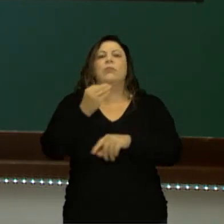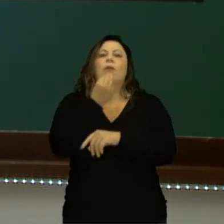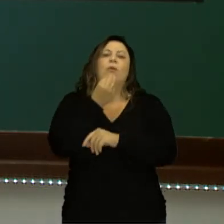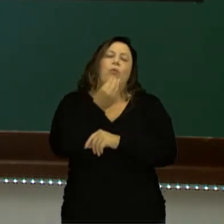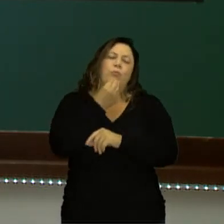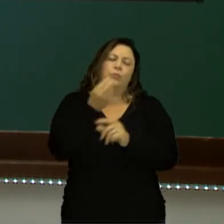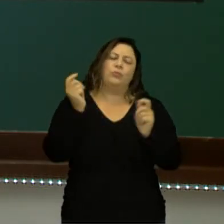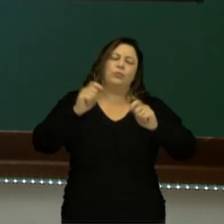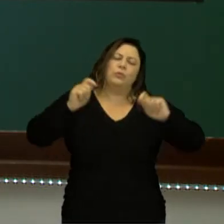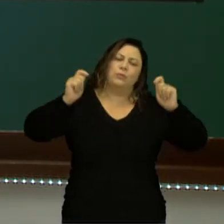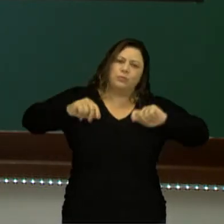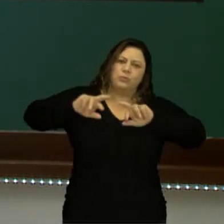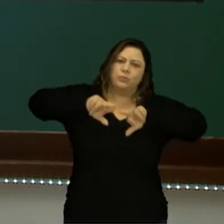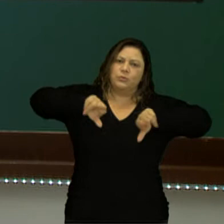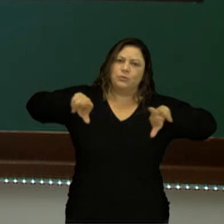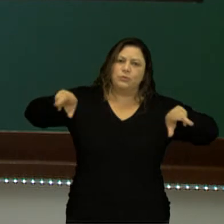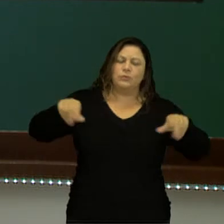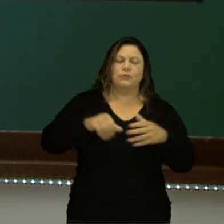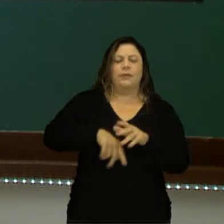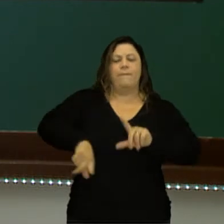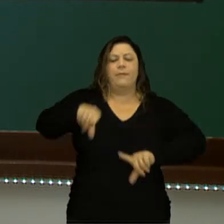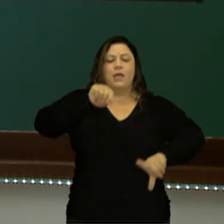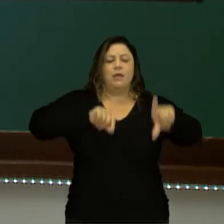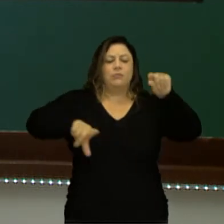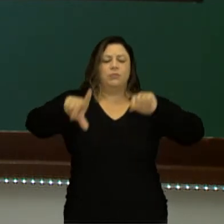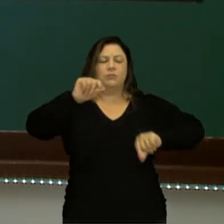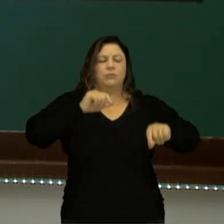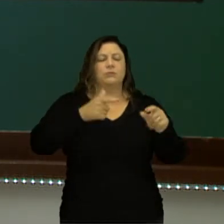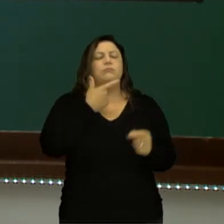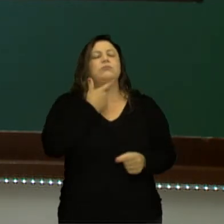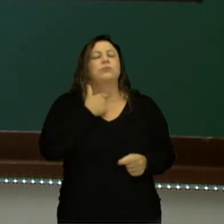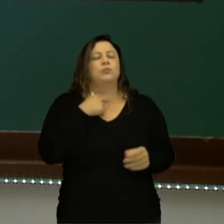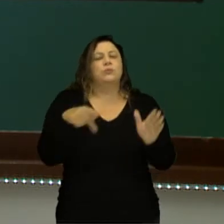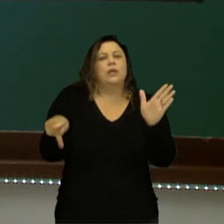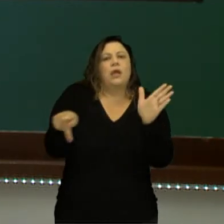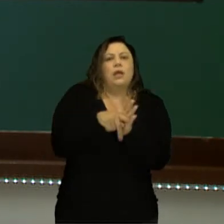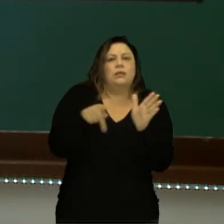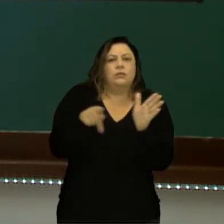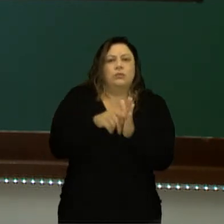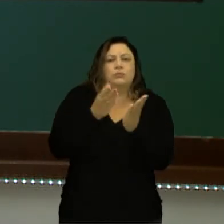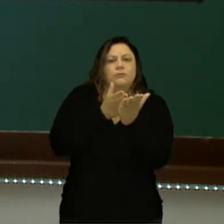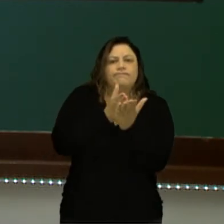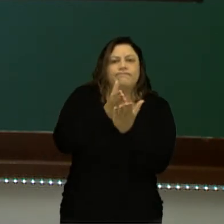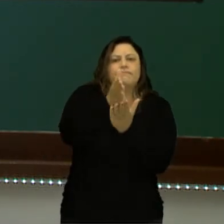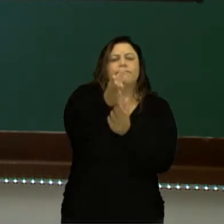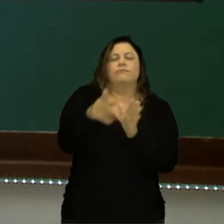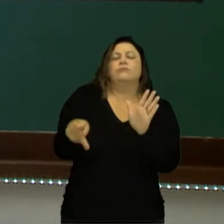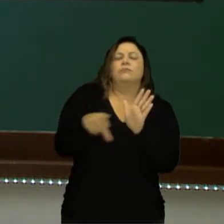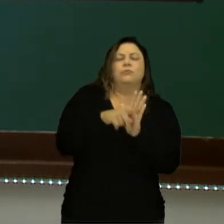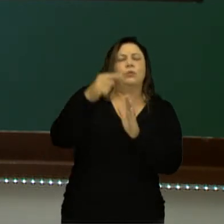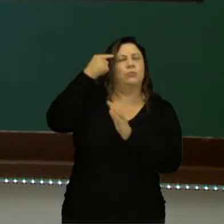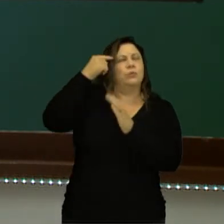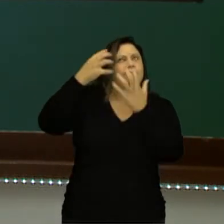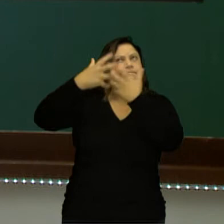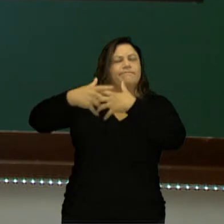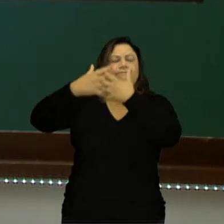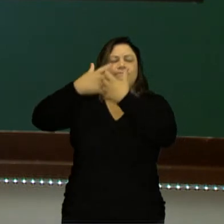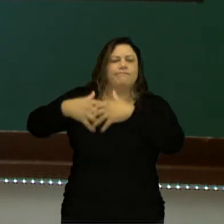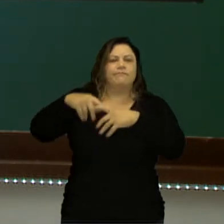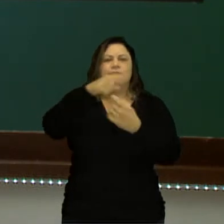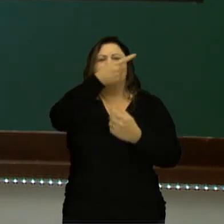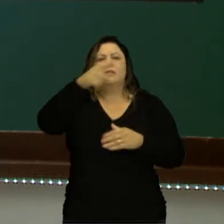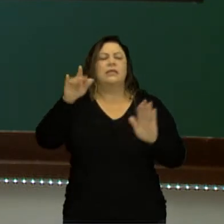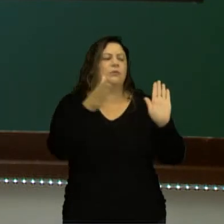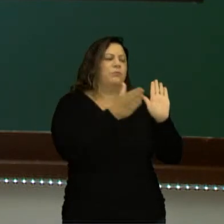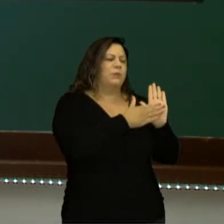possibilidade de tomar decisões por vontade própria, seguindo o próprio discernimento e não se pautando